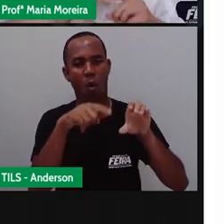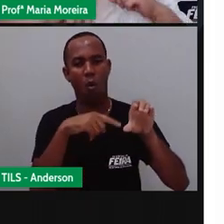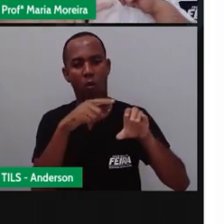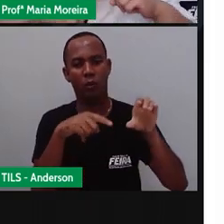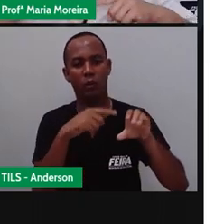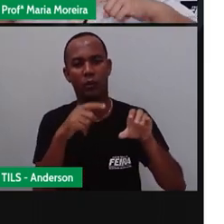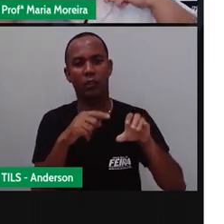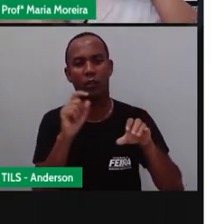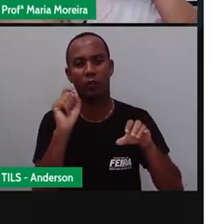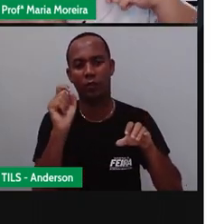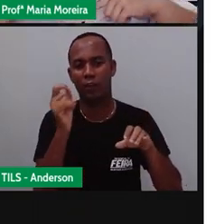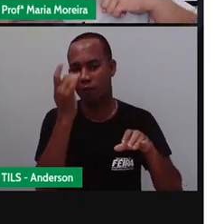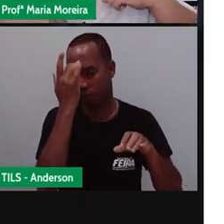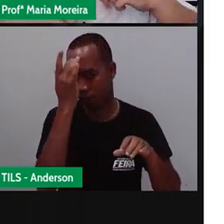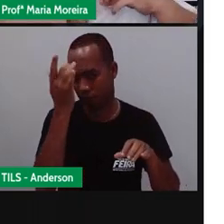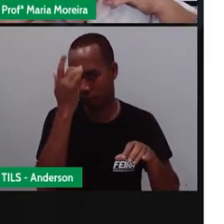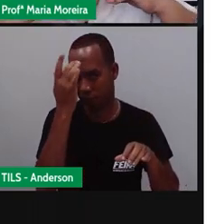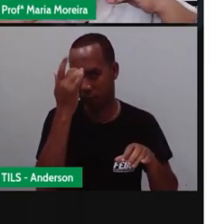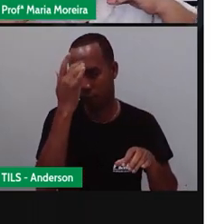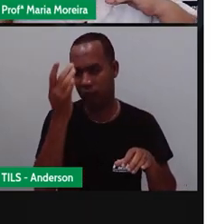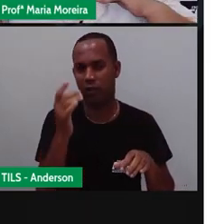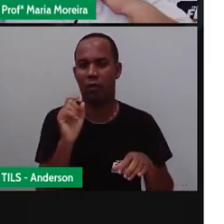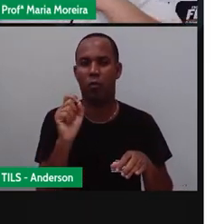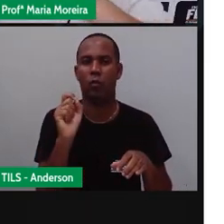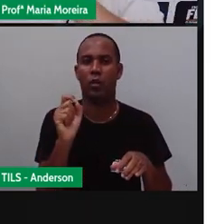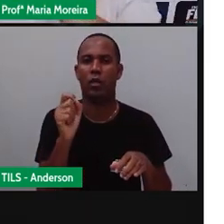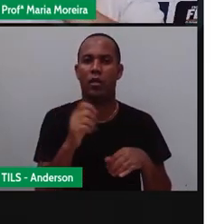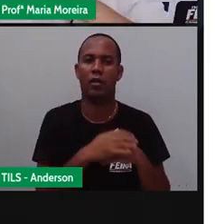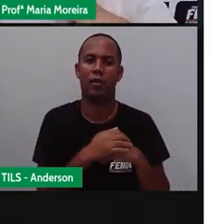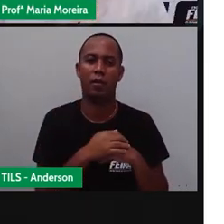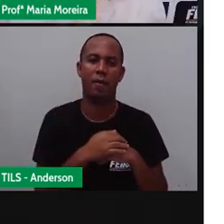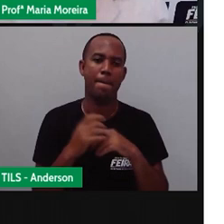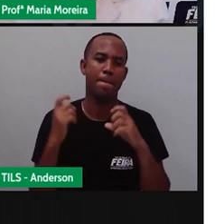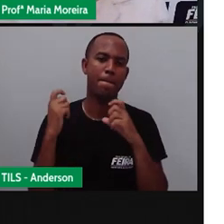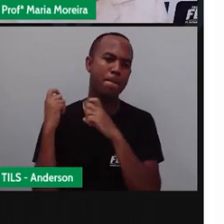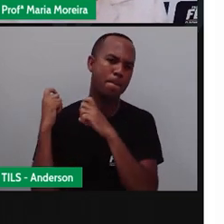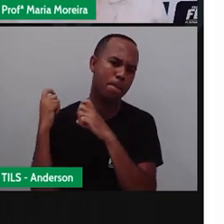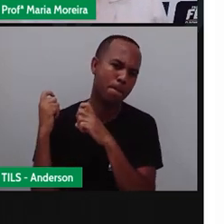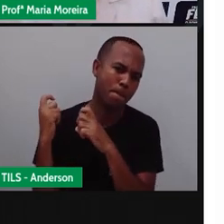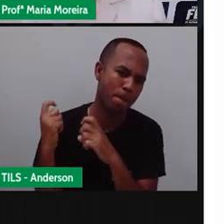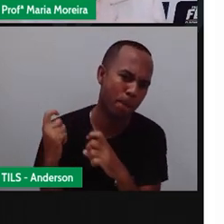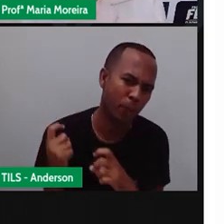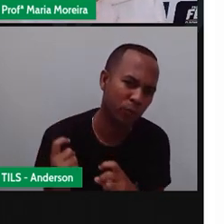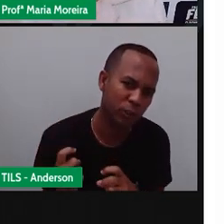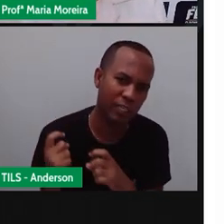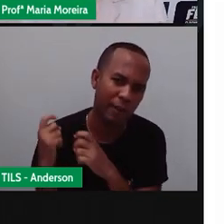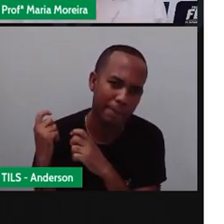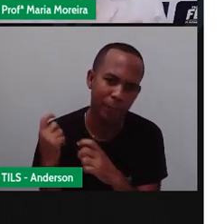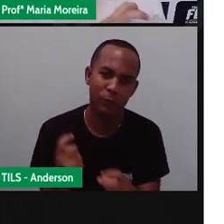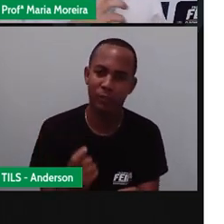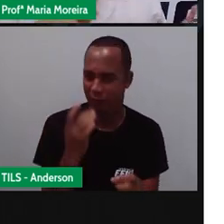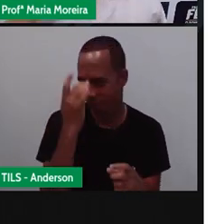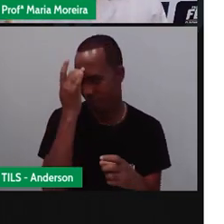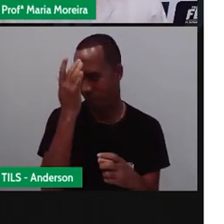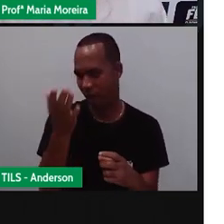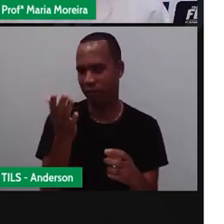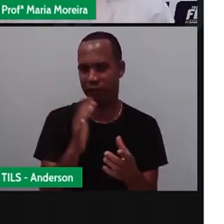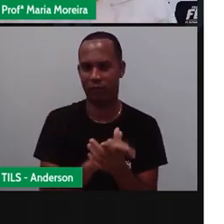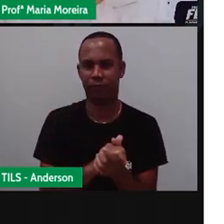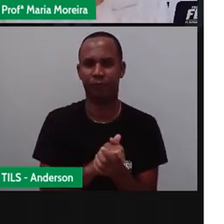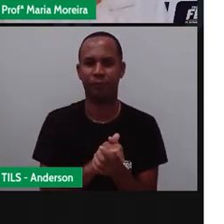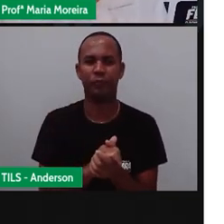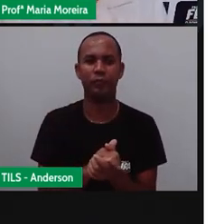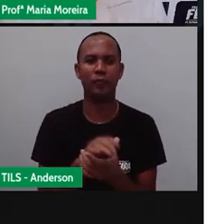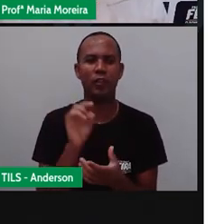o quê? Facilita, né? Esse puxar das coisas. só você observar. Puxar